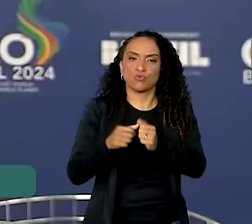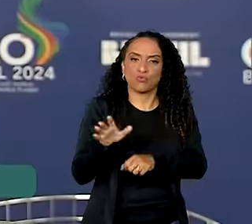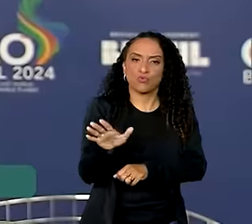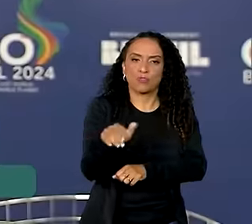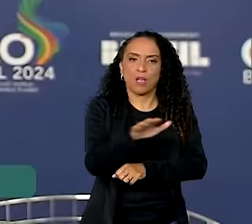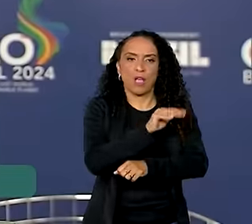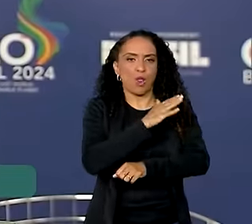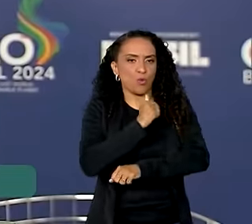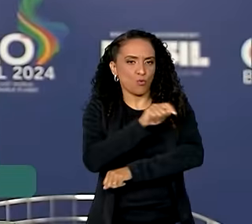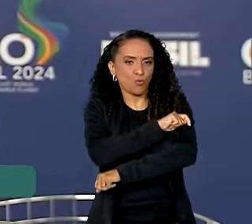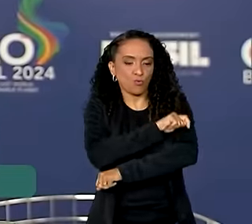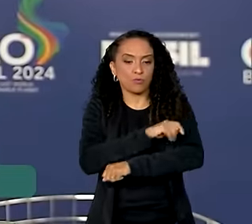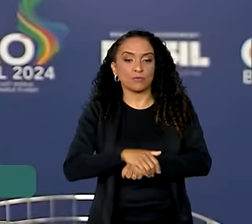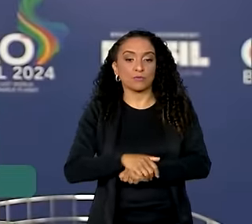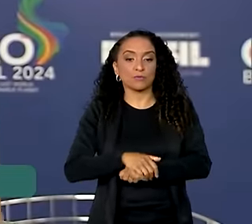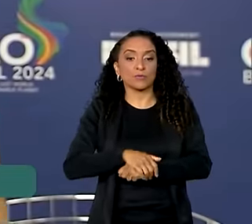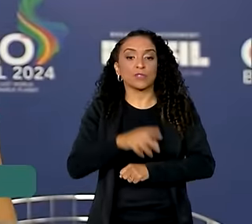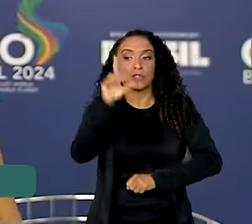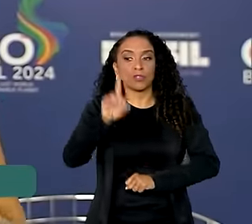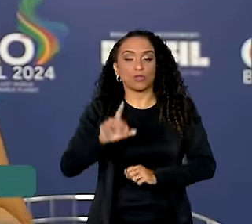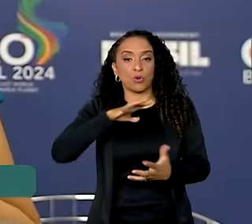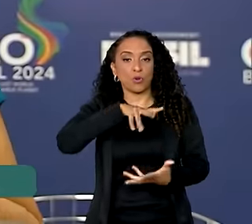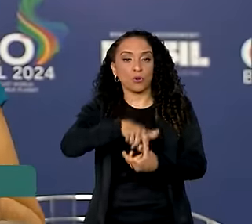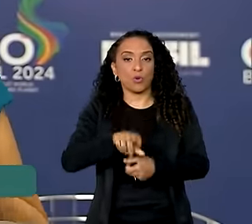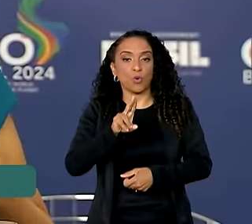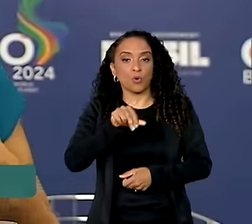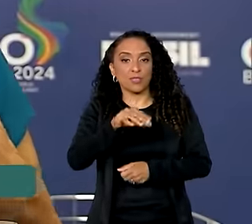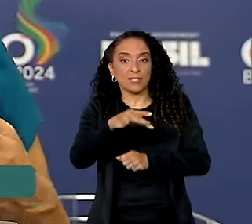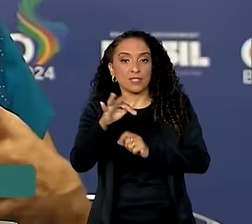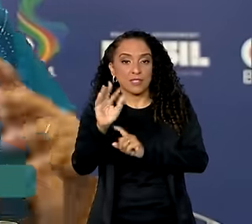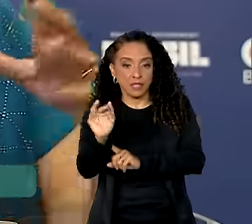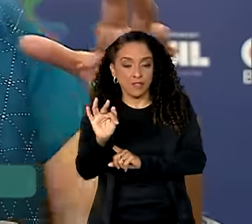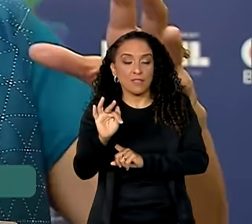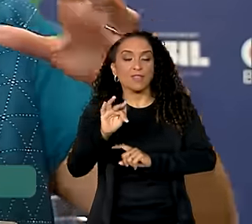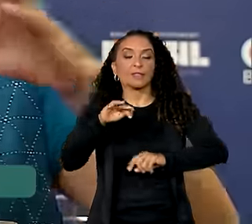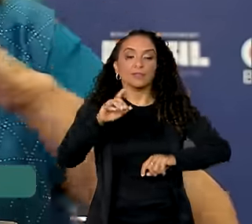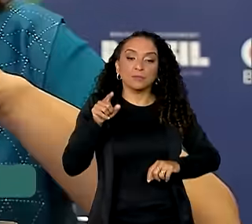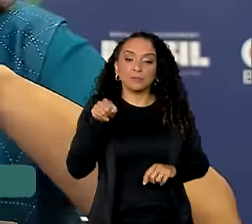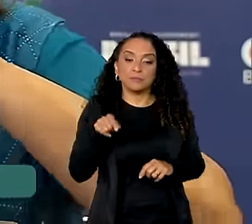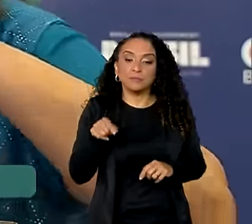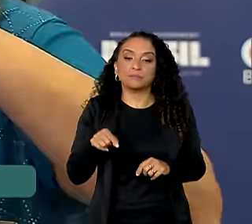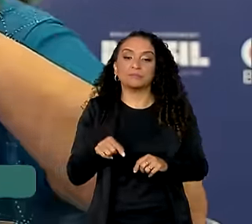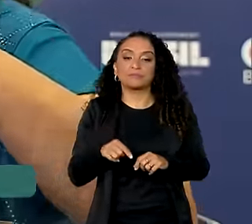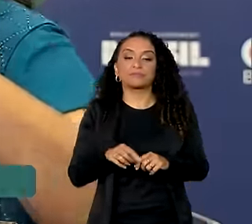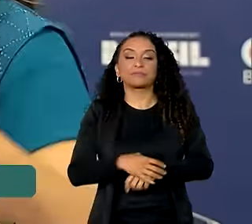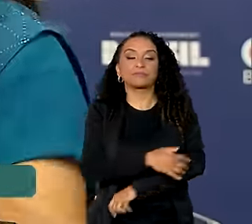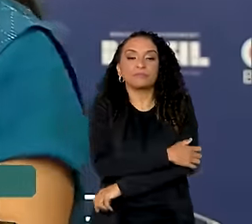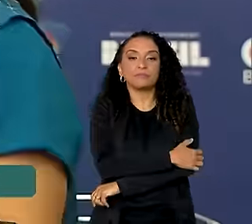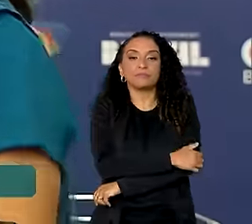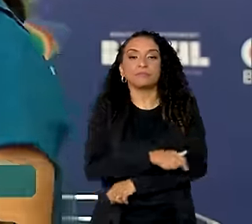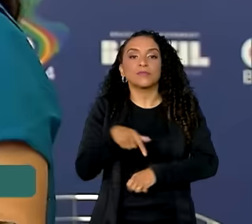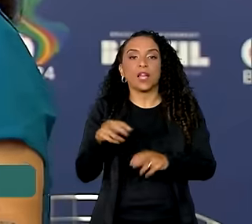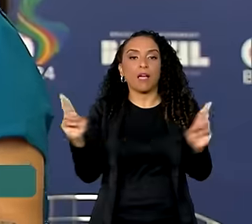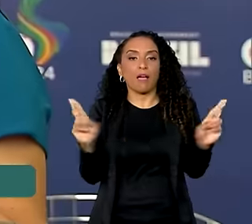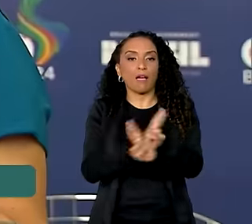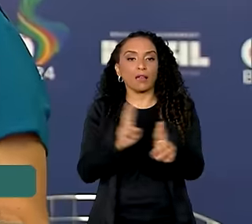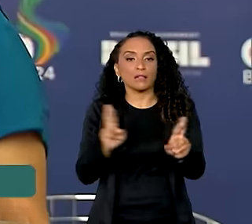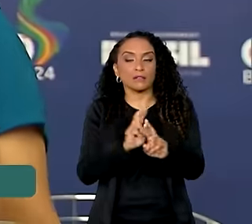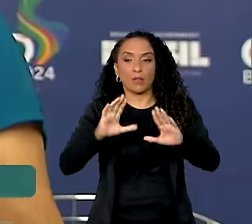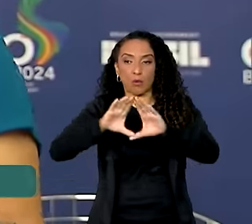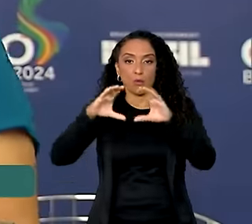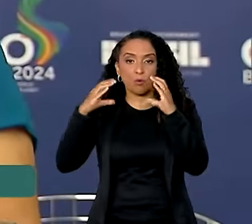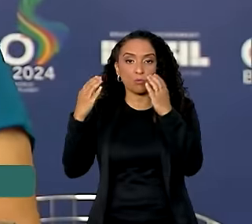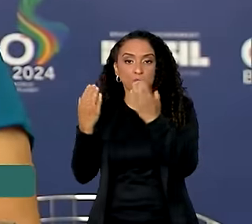naquele lugar. Para a diretora global de educação do Unicef, o Fundo das Nações Unidas para a Infância, a relação com as